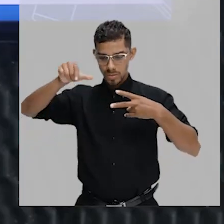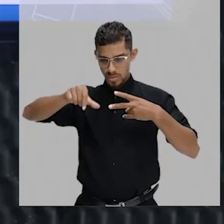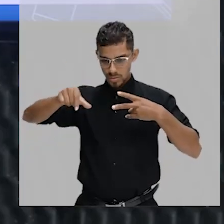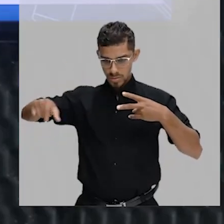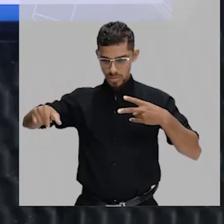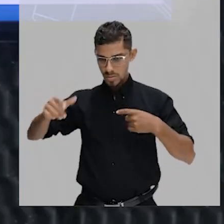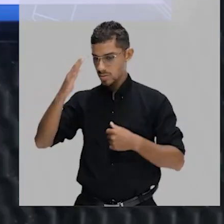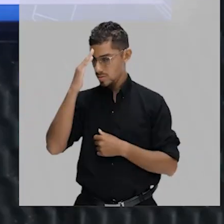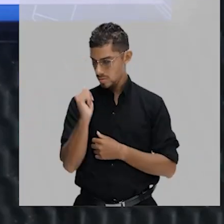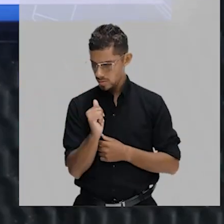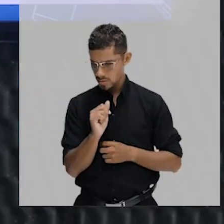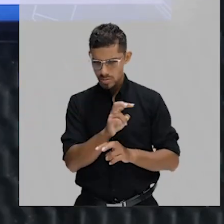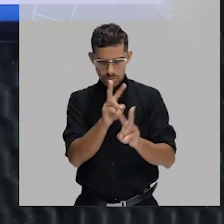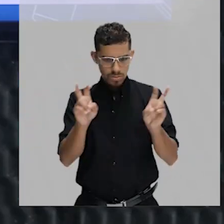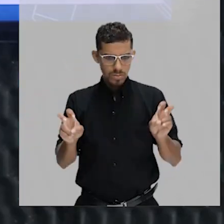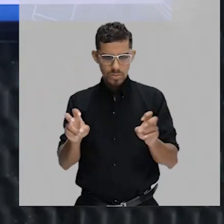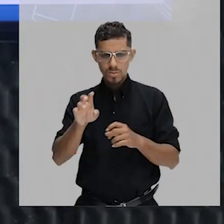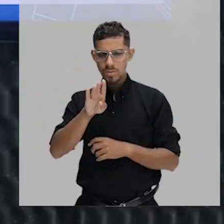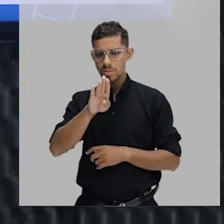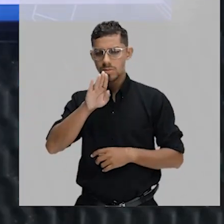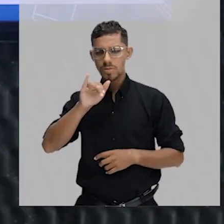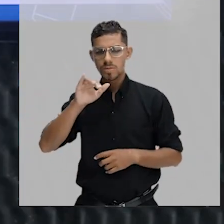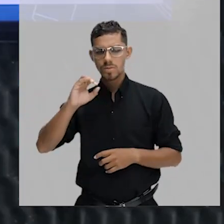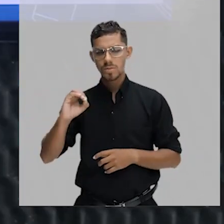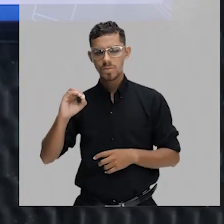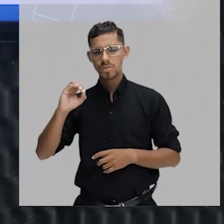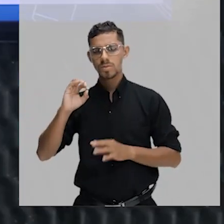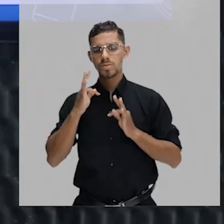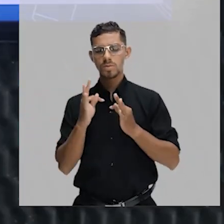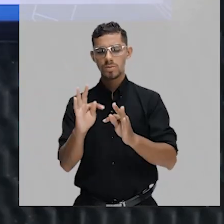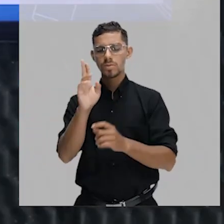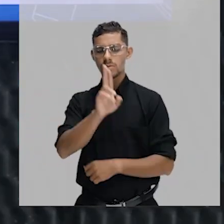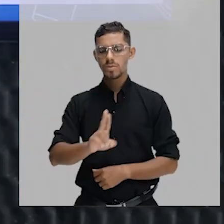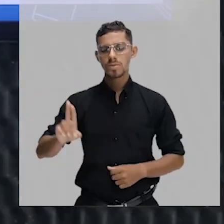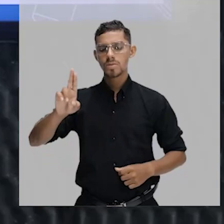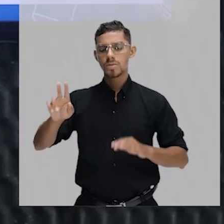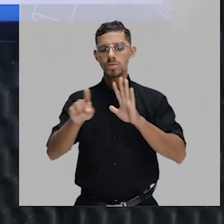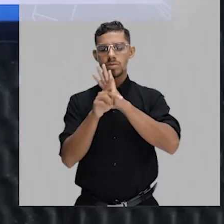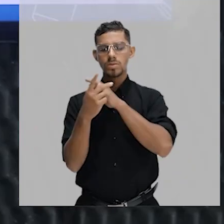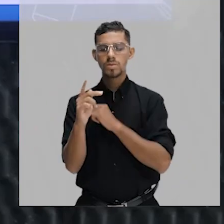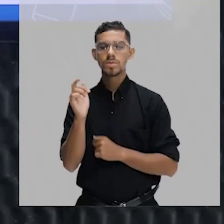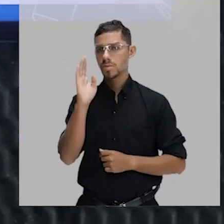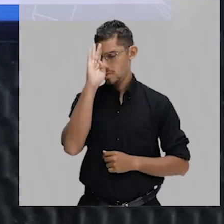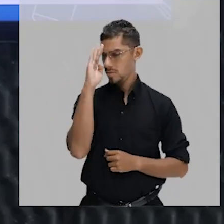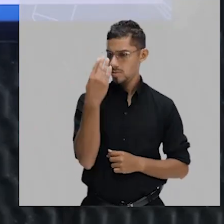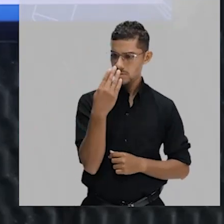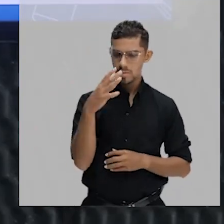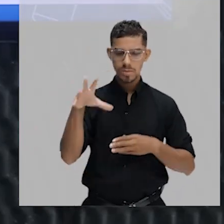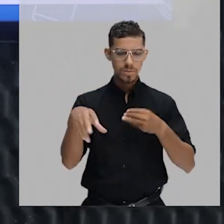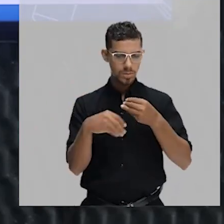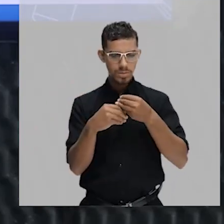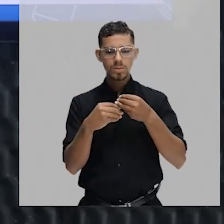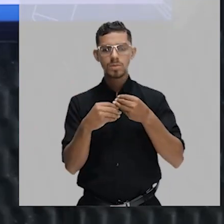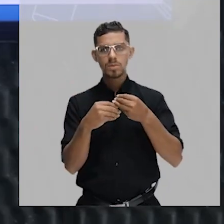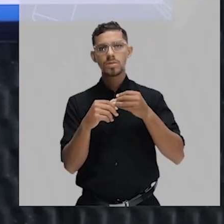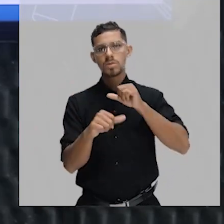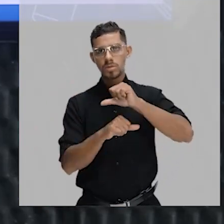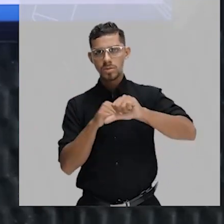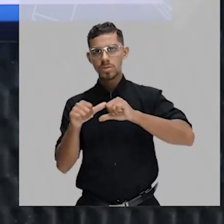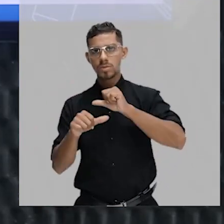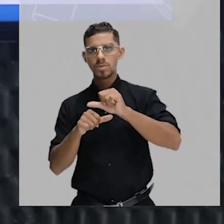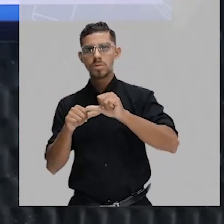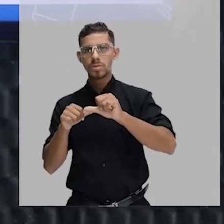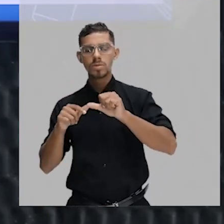importante, porque a biotecnologia, ela utiliza muito o gene como o principal componente para poder manipular